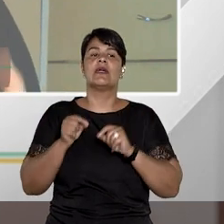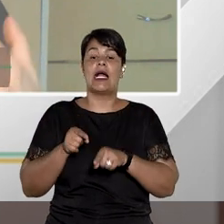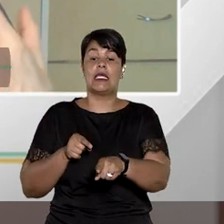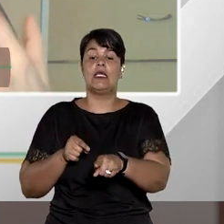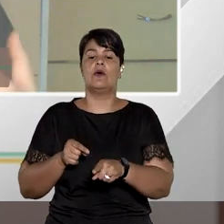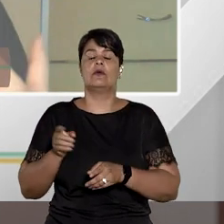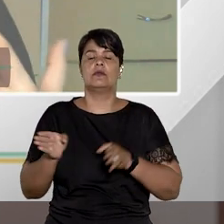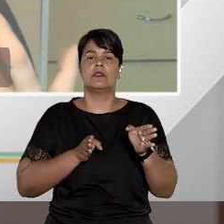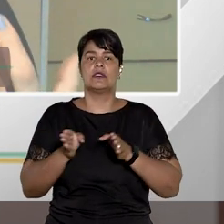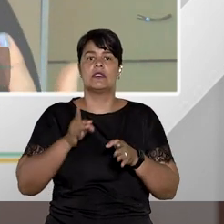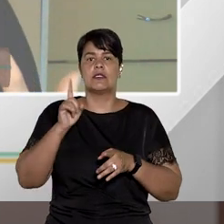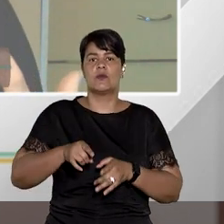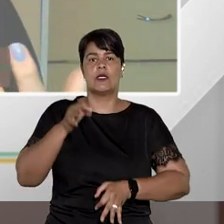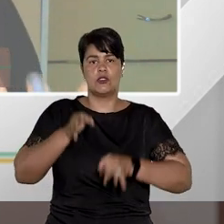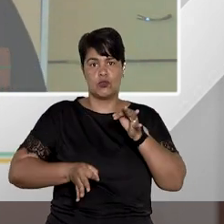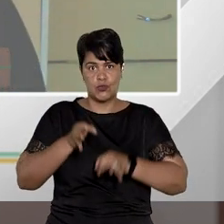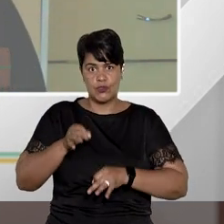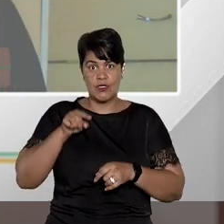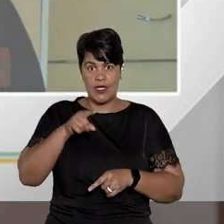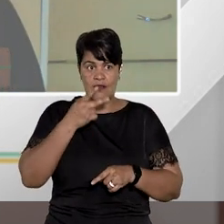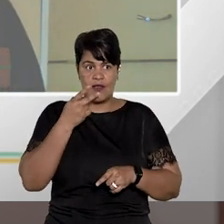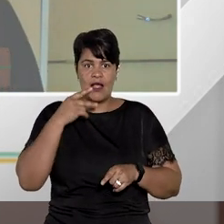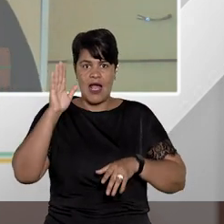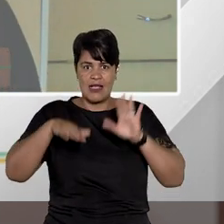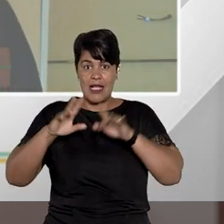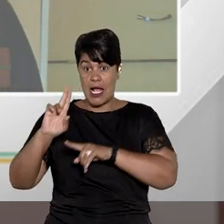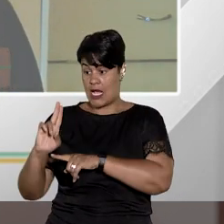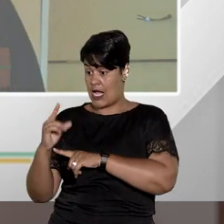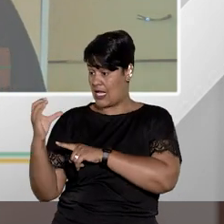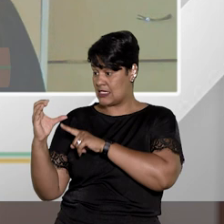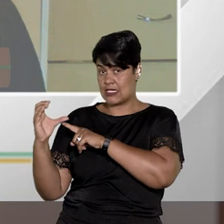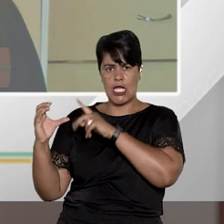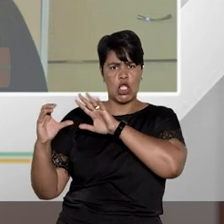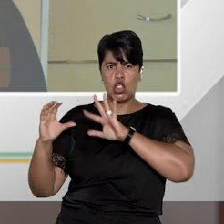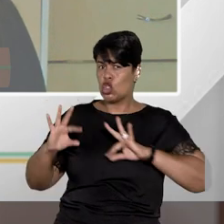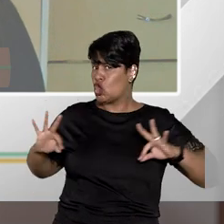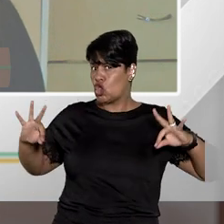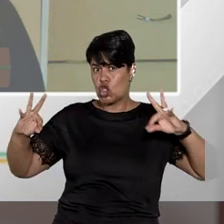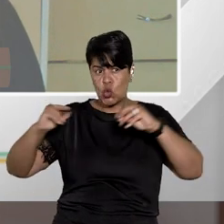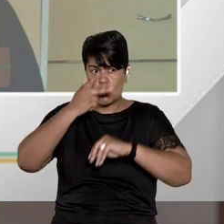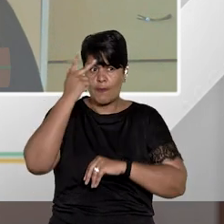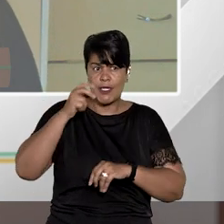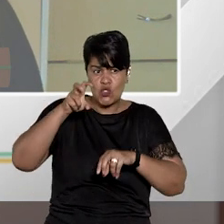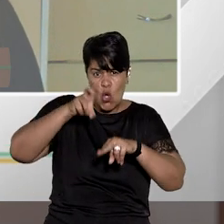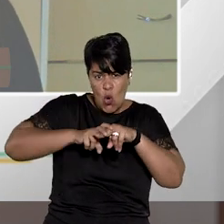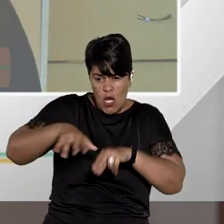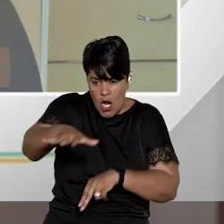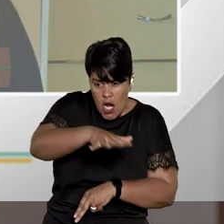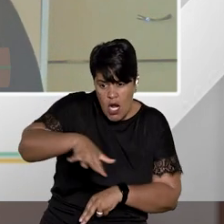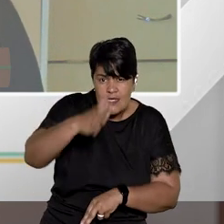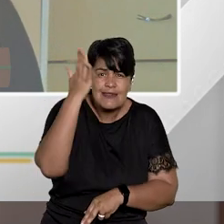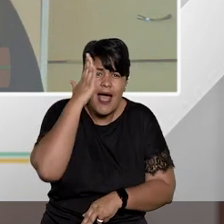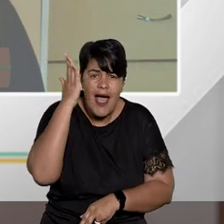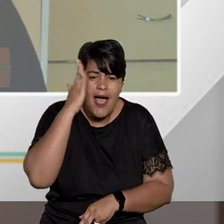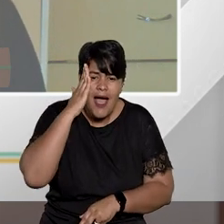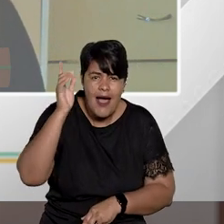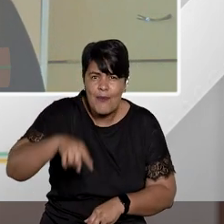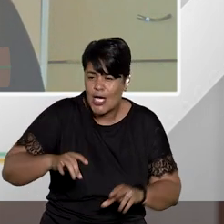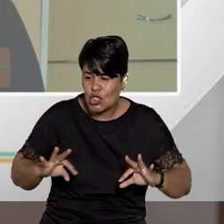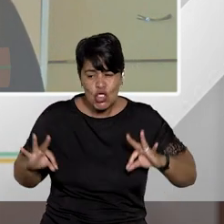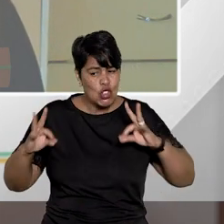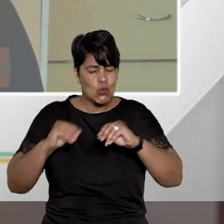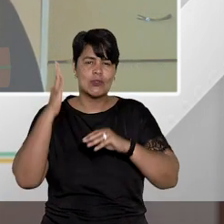justiça. O habeas corpus, ele se popularizou, as pessoas, você fala habeas corpus em qualquer lugar, todo mundo sabe o que é, né?